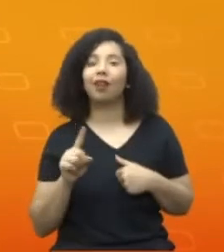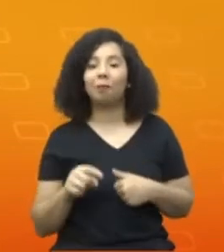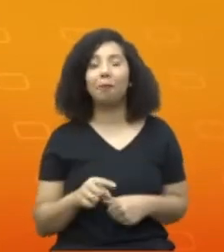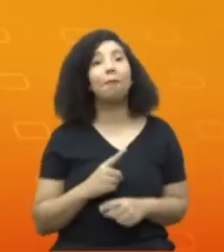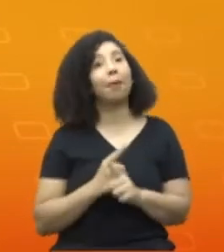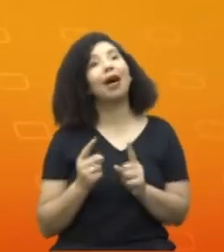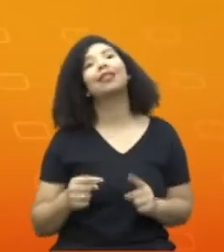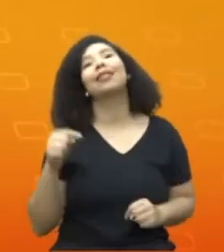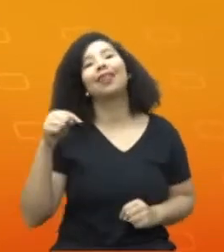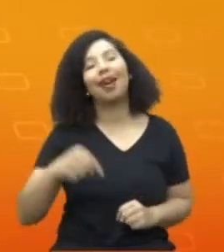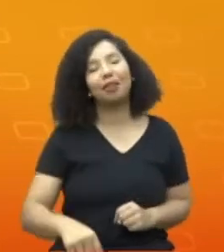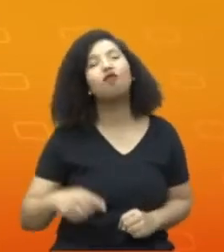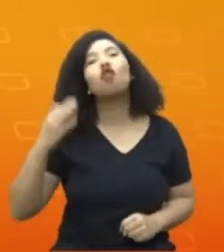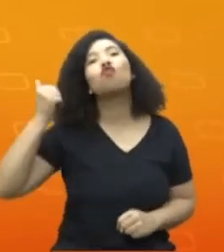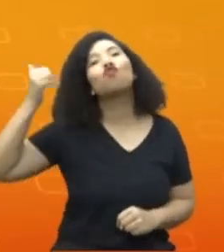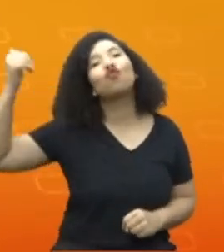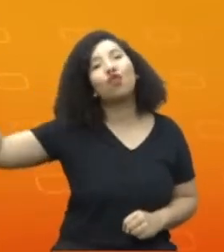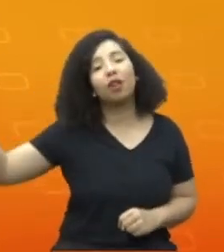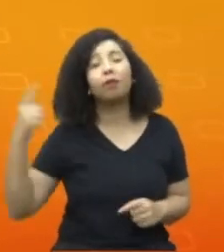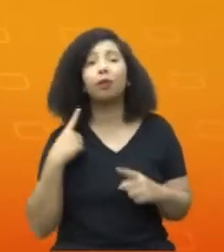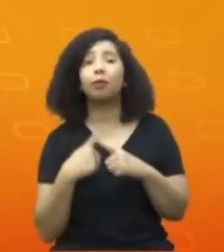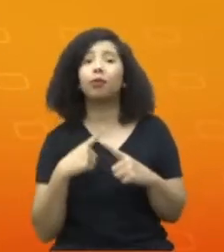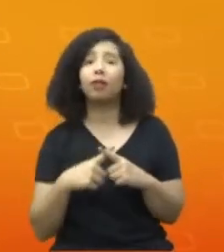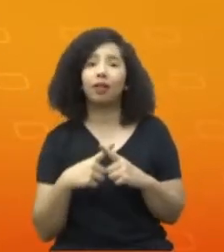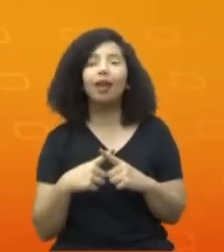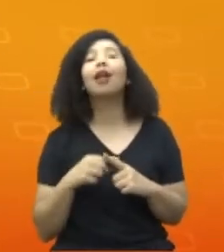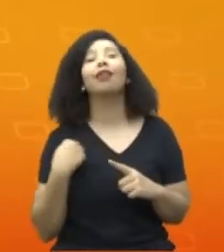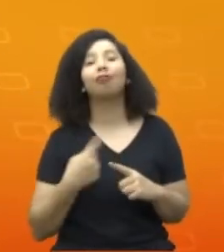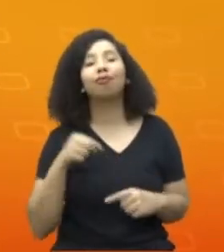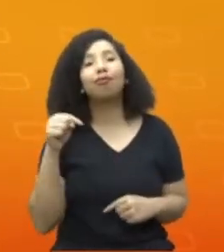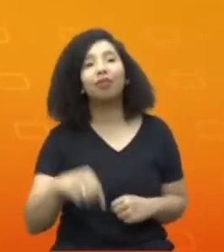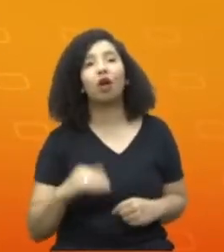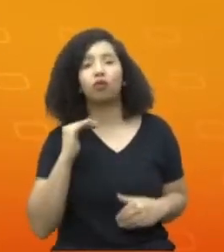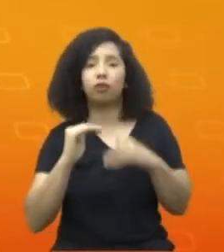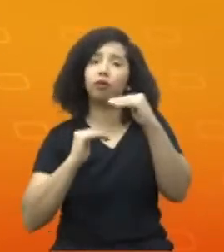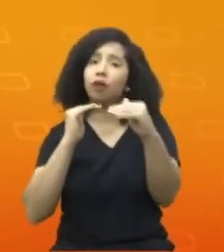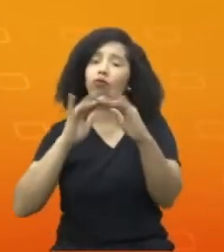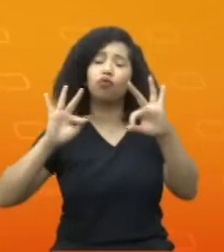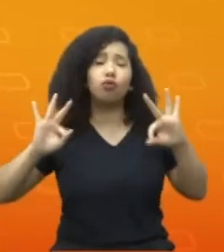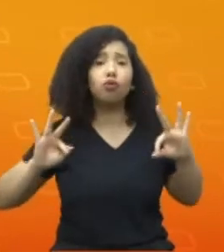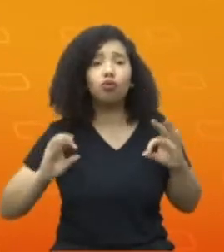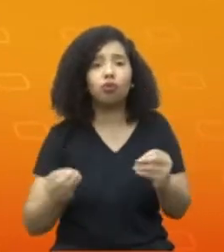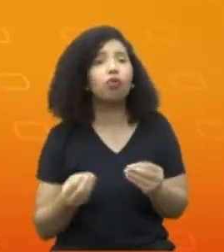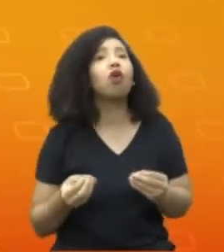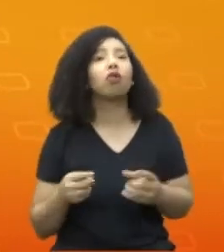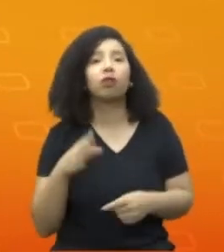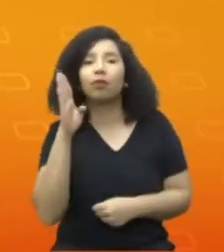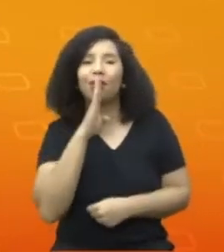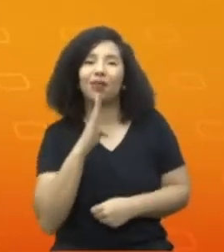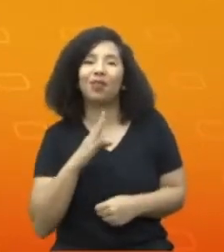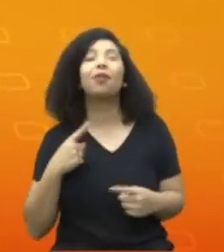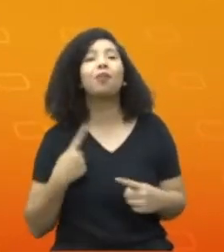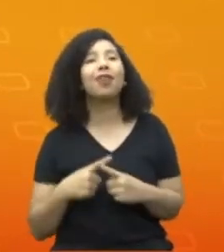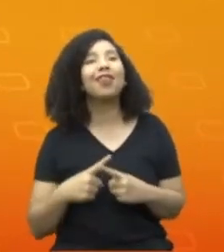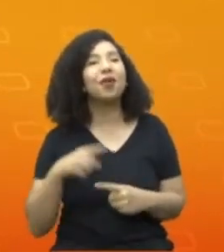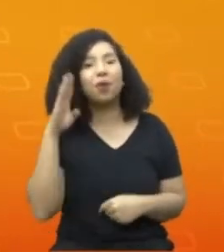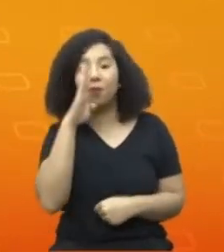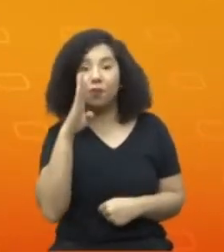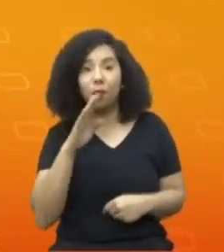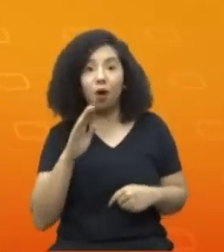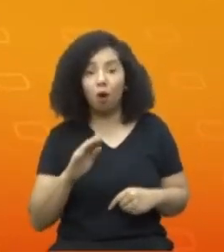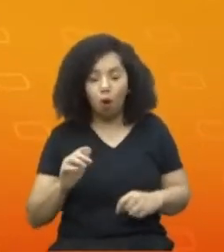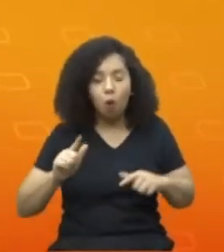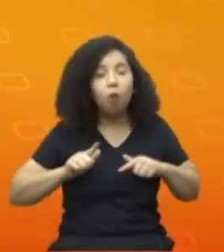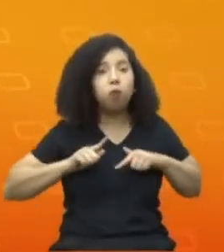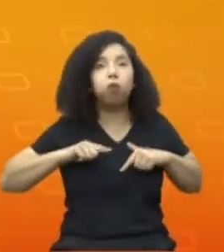graças a essa capacidade de desenvolvimento de toda a academia brasileira. O brasileiro é criativo, o brasileiro é corajoso,